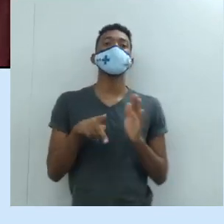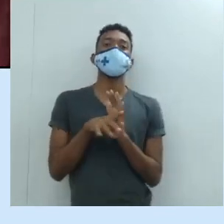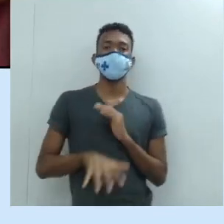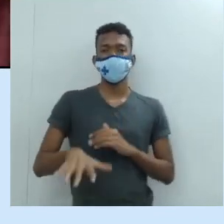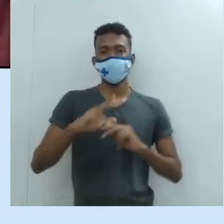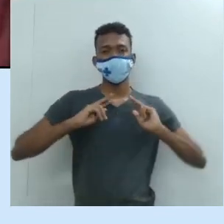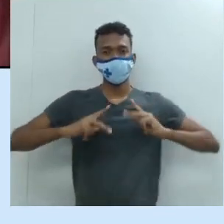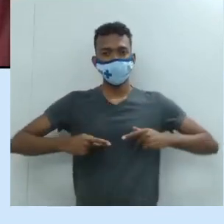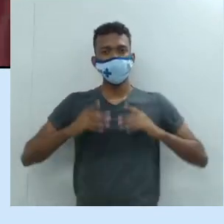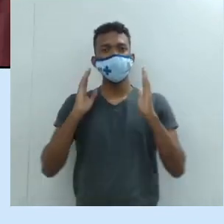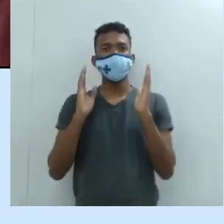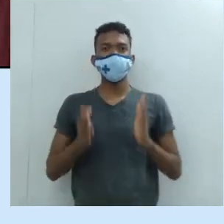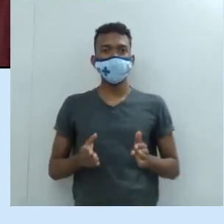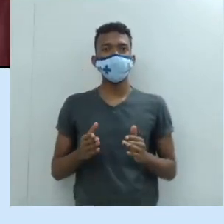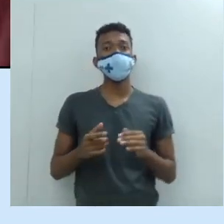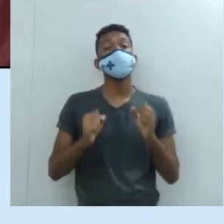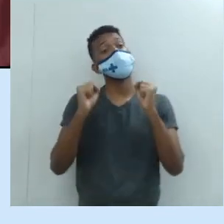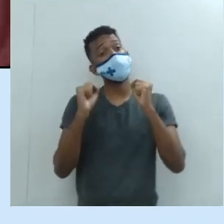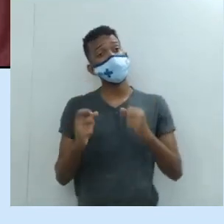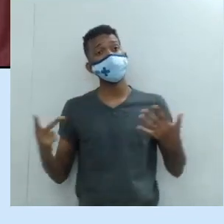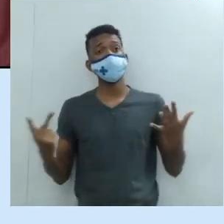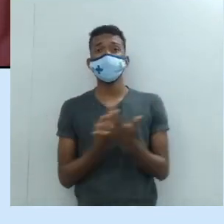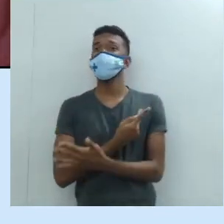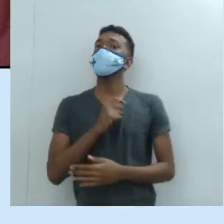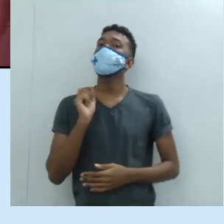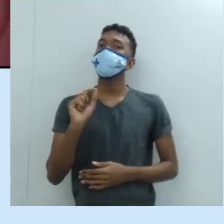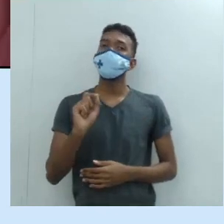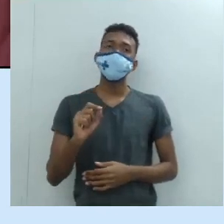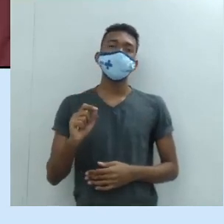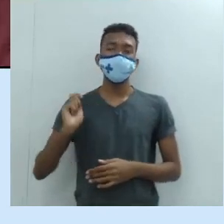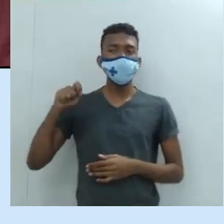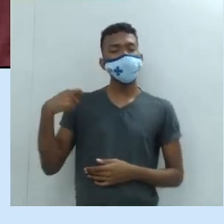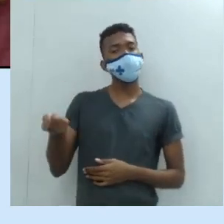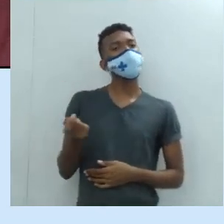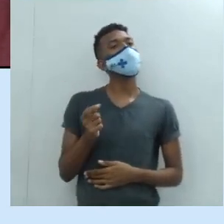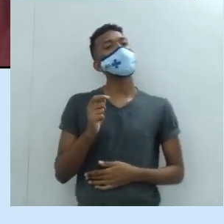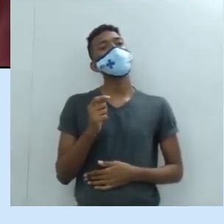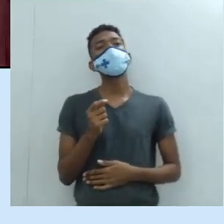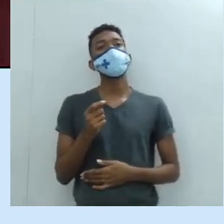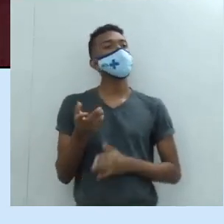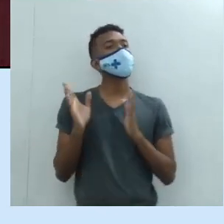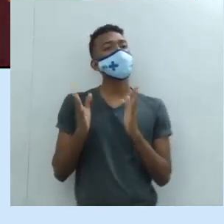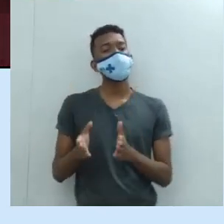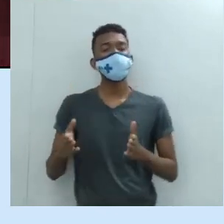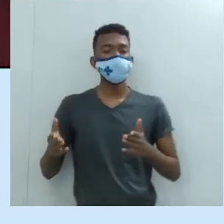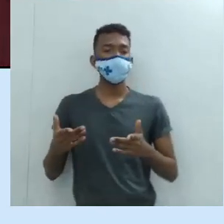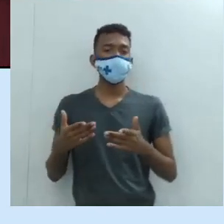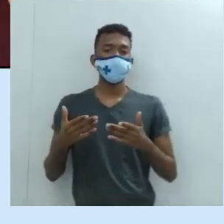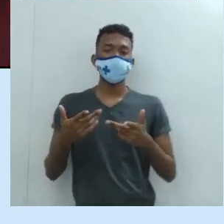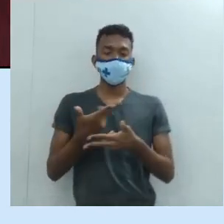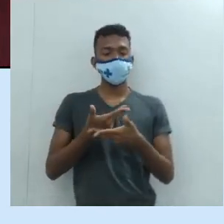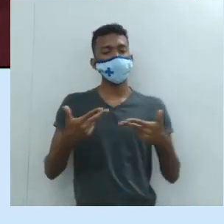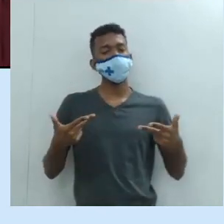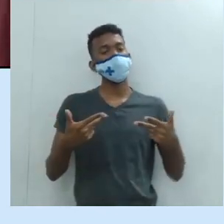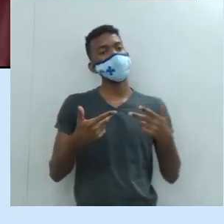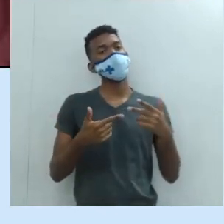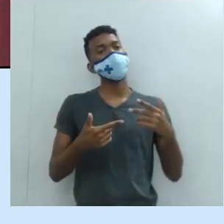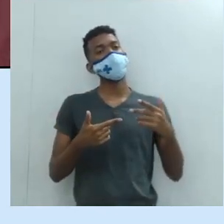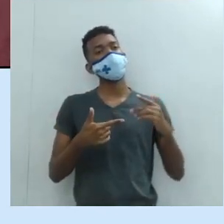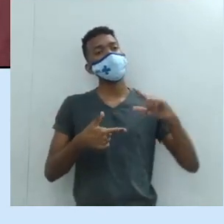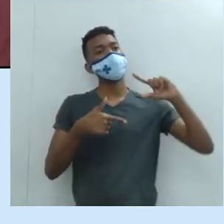podem ser consideradas como ponto partida das